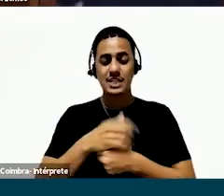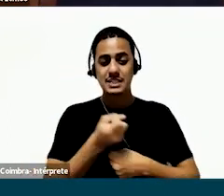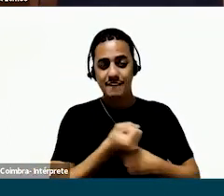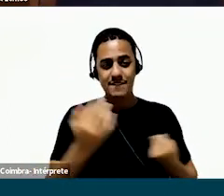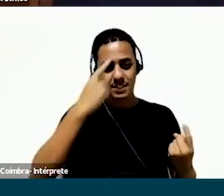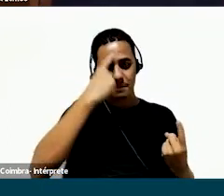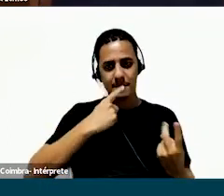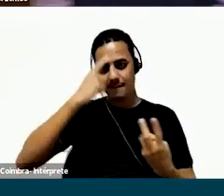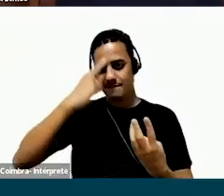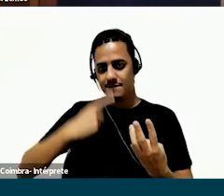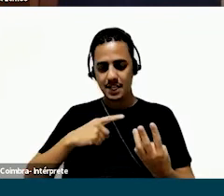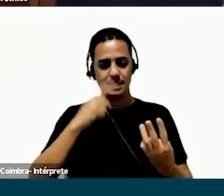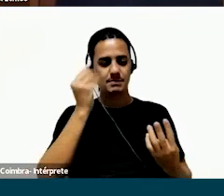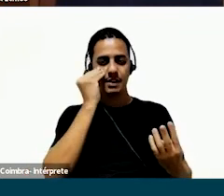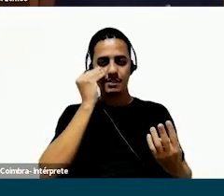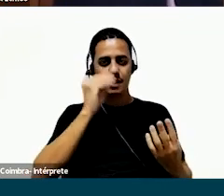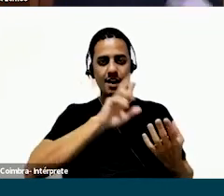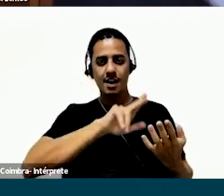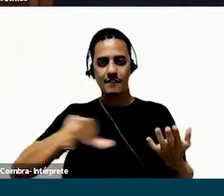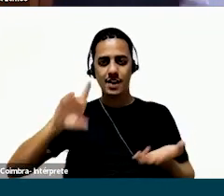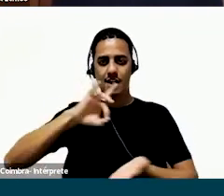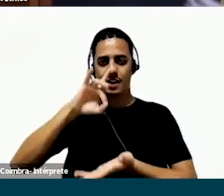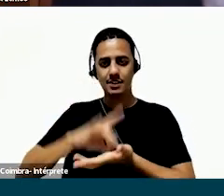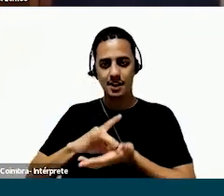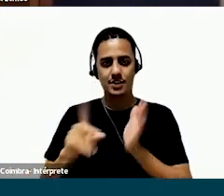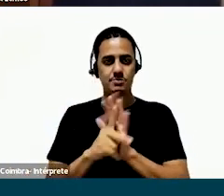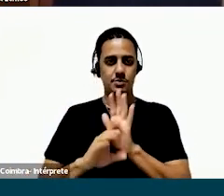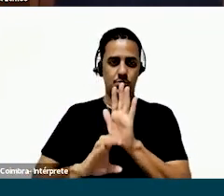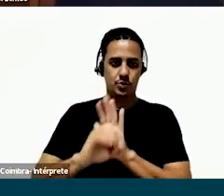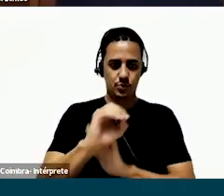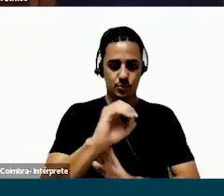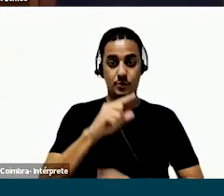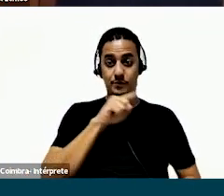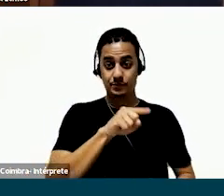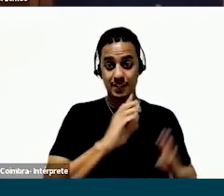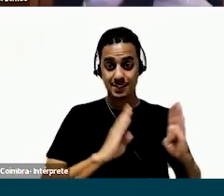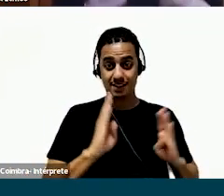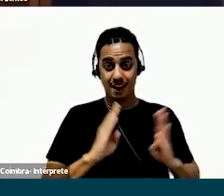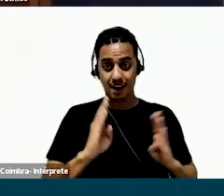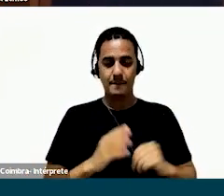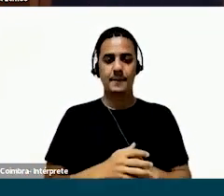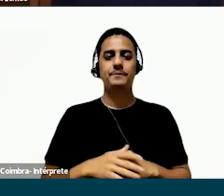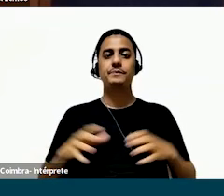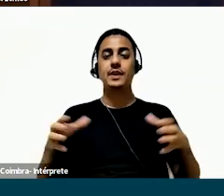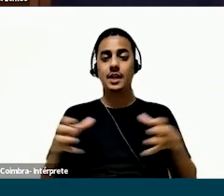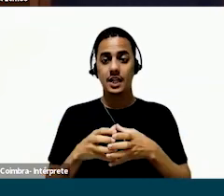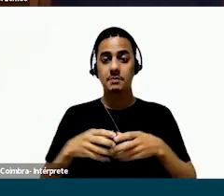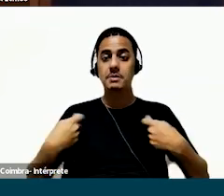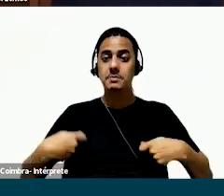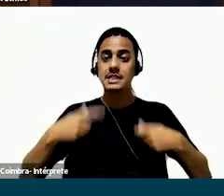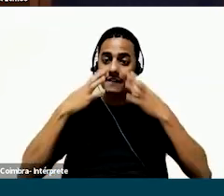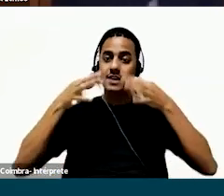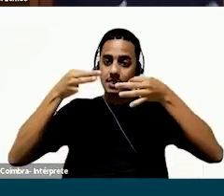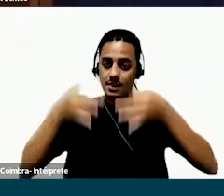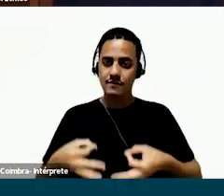com muitos perfis super diversos, para se aproximar o máximo possível da realidade das clientes de Google, e nessa etapa específica,